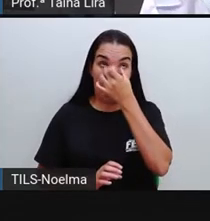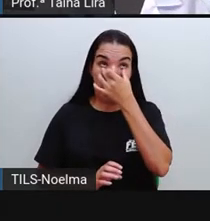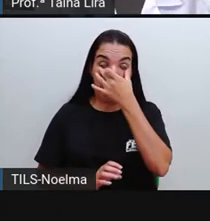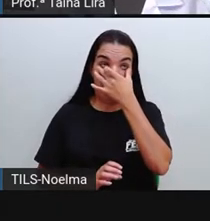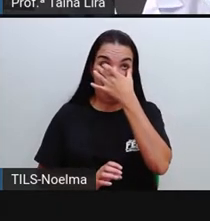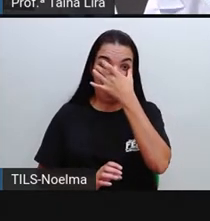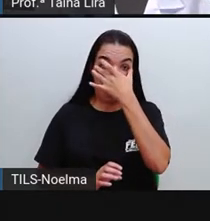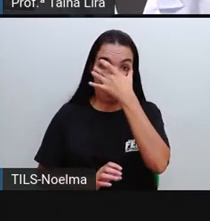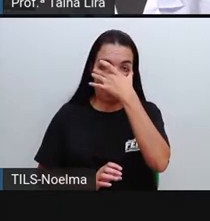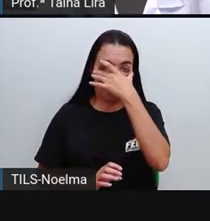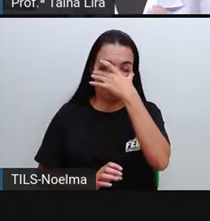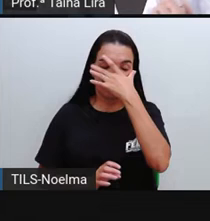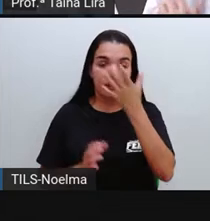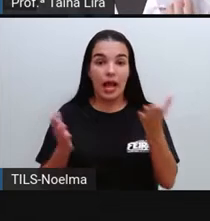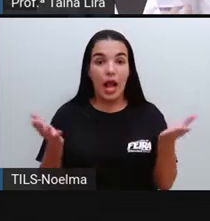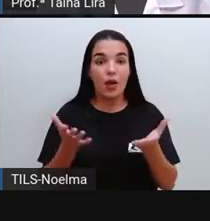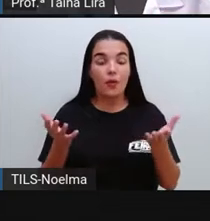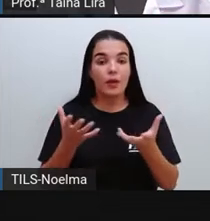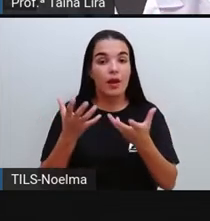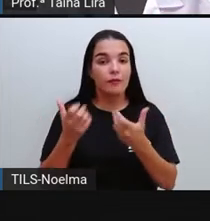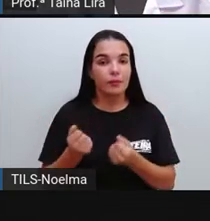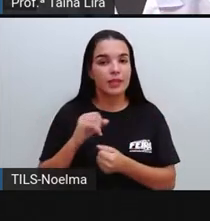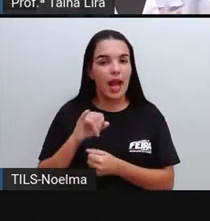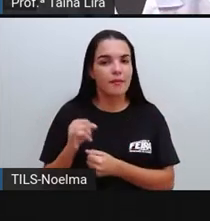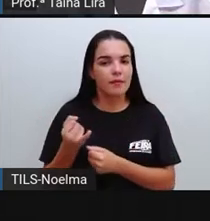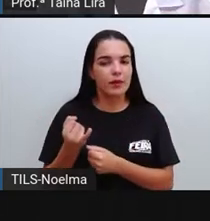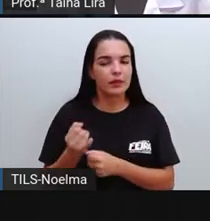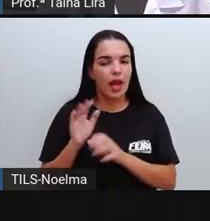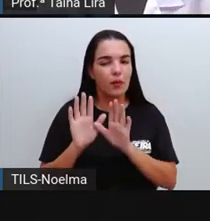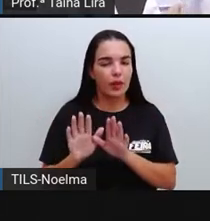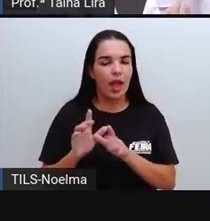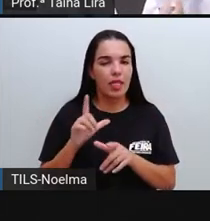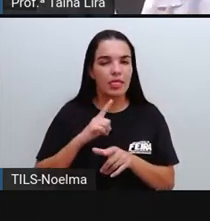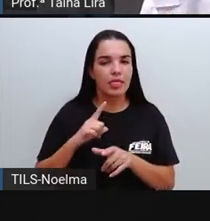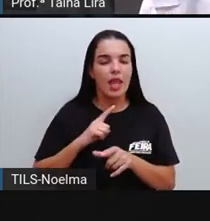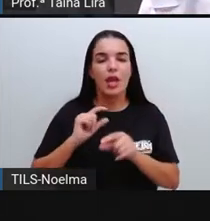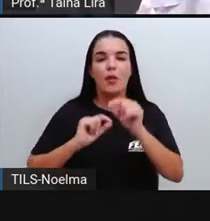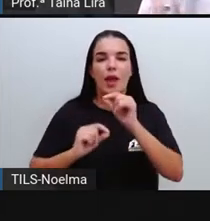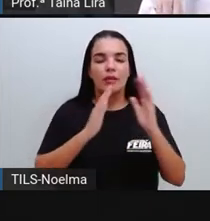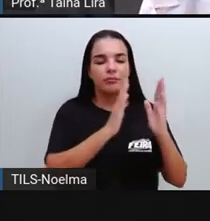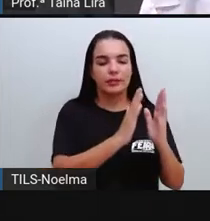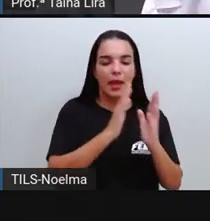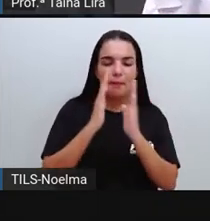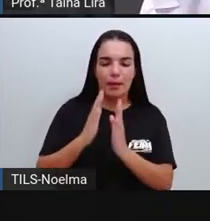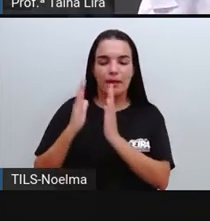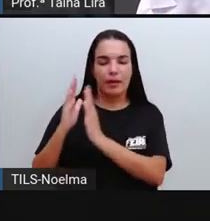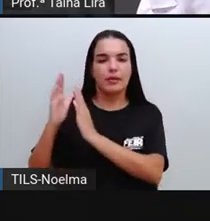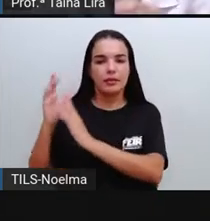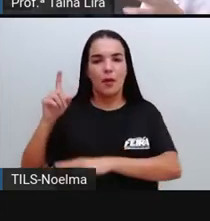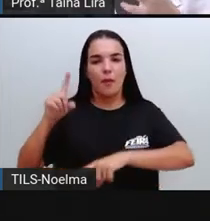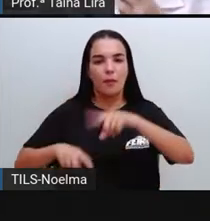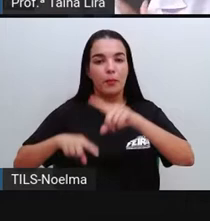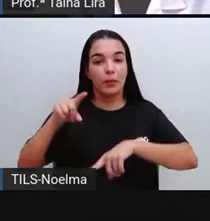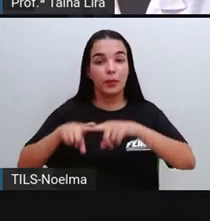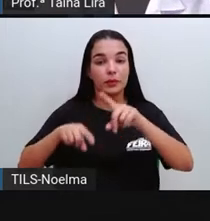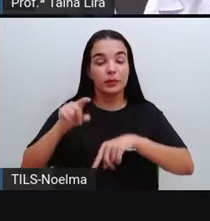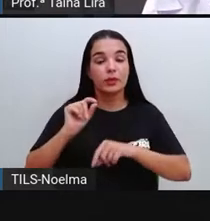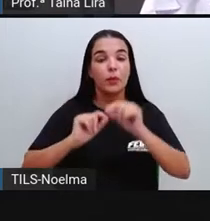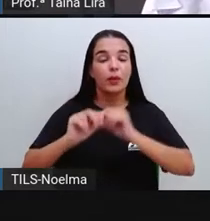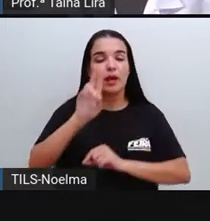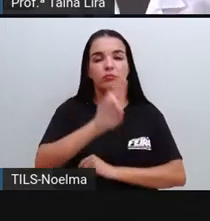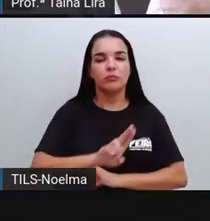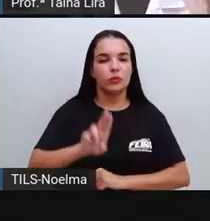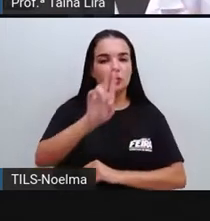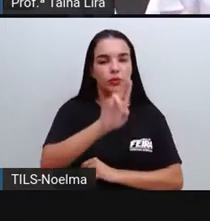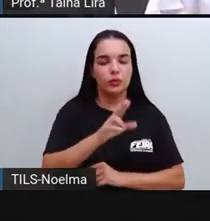Agora, vamos aproveitar, né, para fazer a classificação desses produtos quanto a sua utilização,